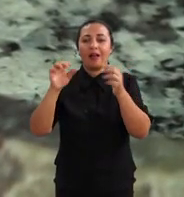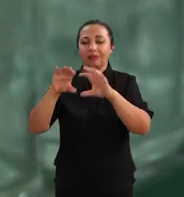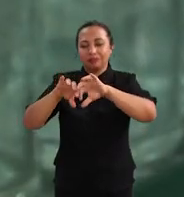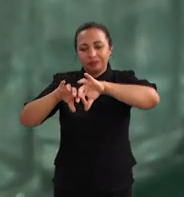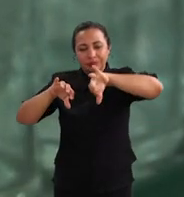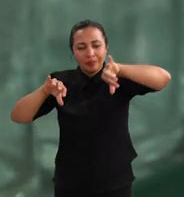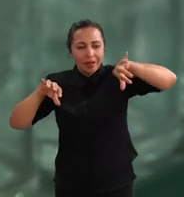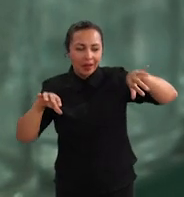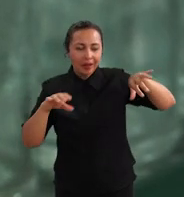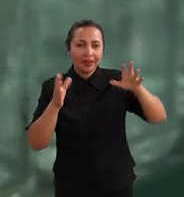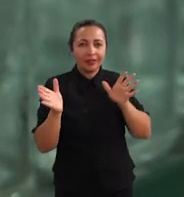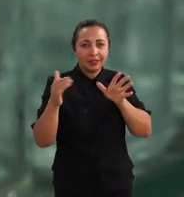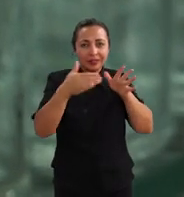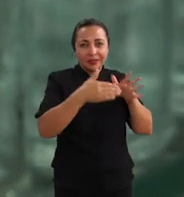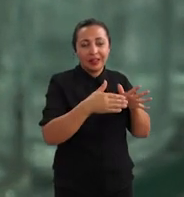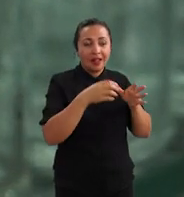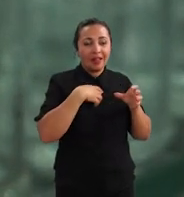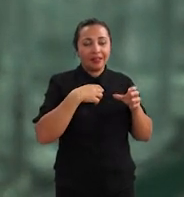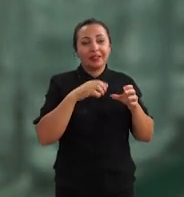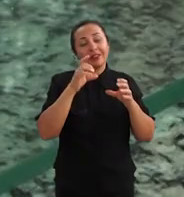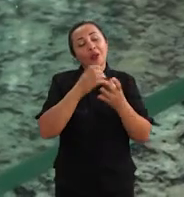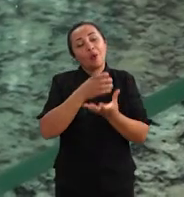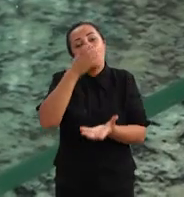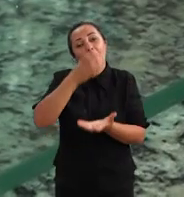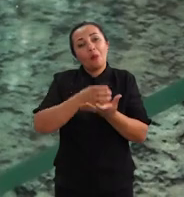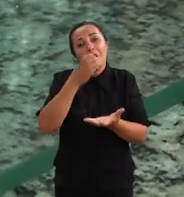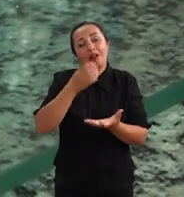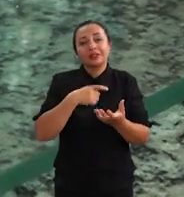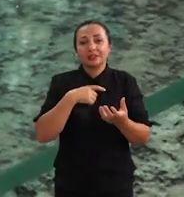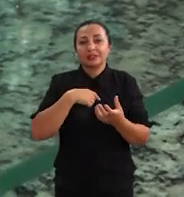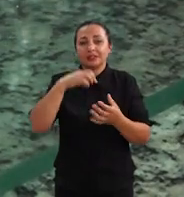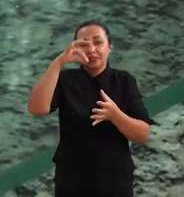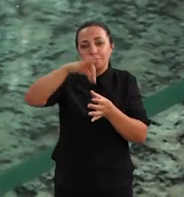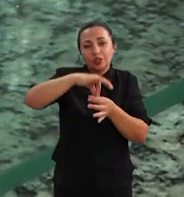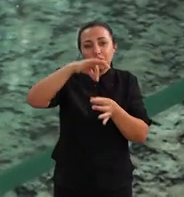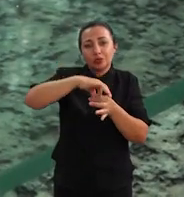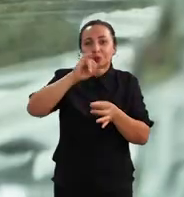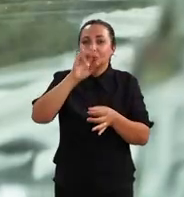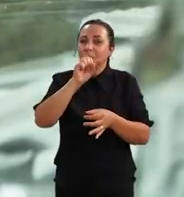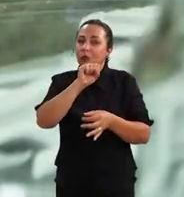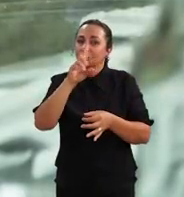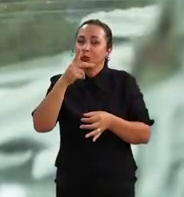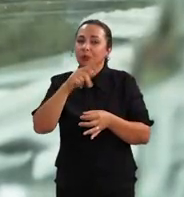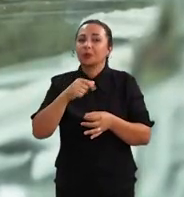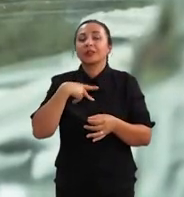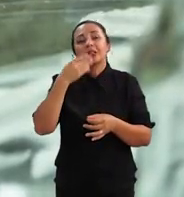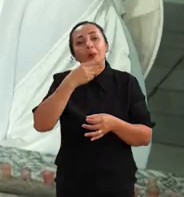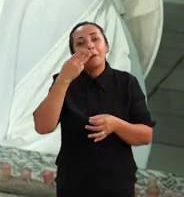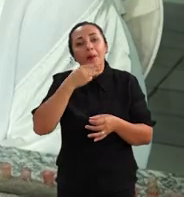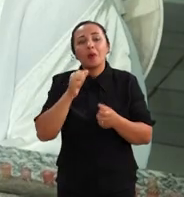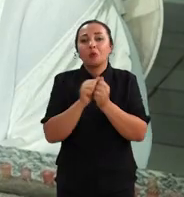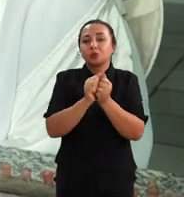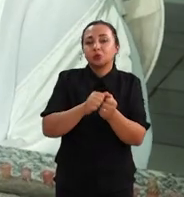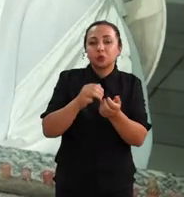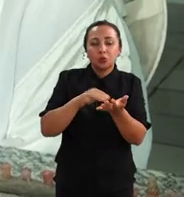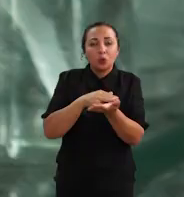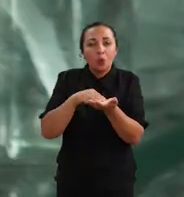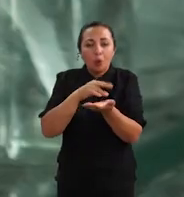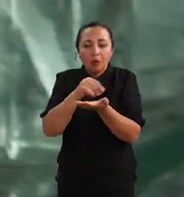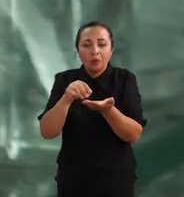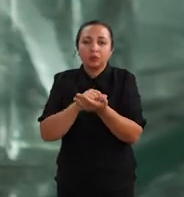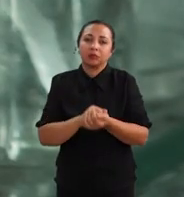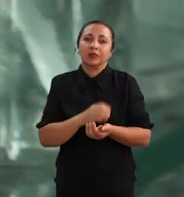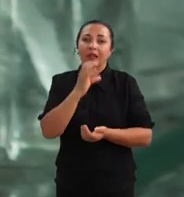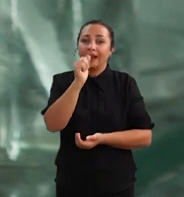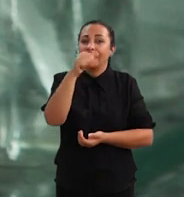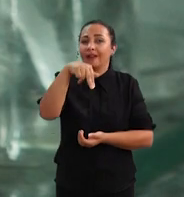recolhidas e colocadas na abertura desses frascos, com uma pequena tira de isopor e uma mistura de mel e açúcar refinado chamado